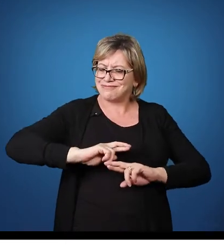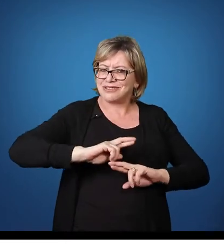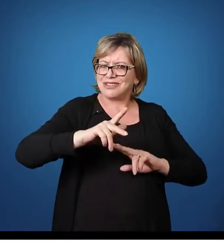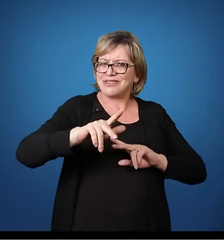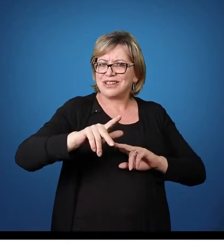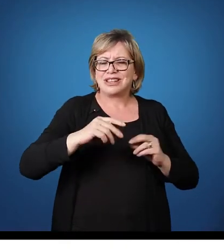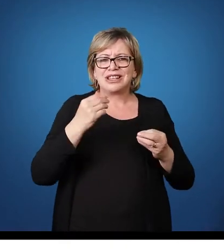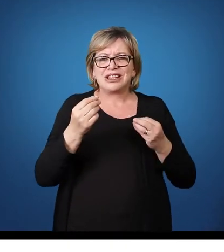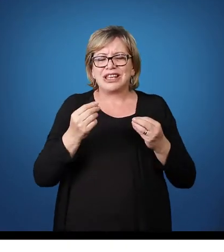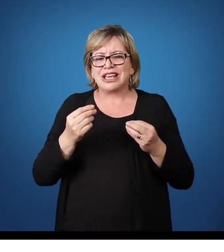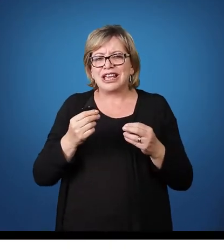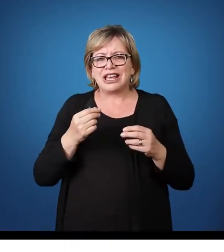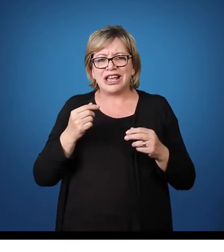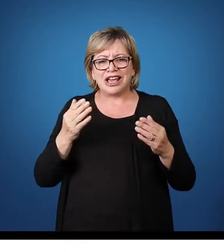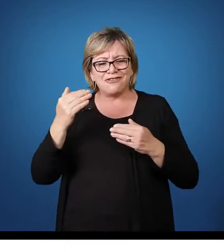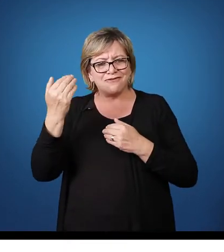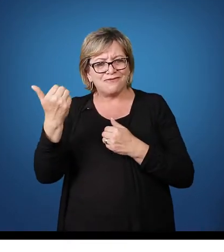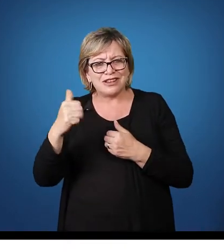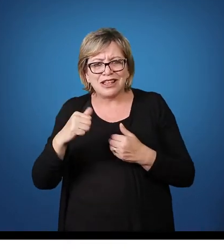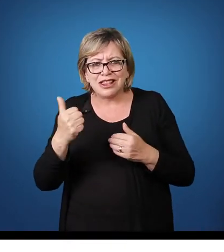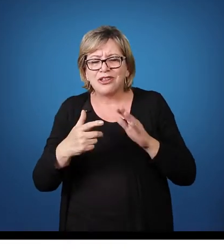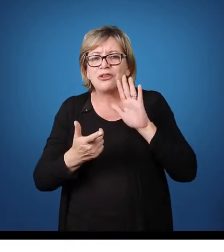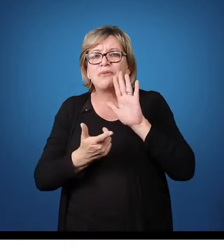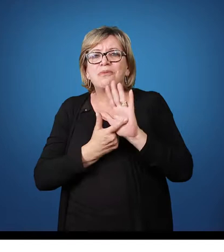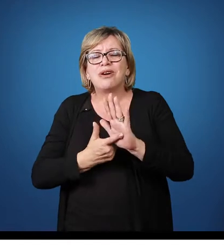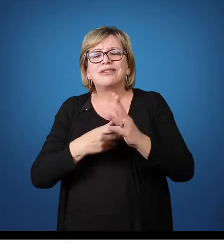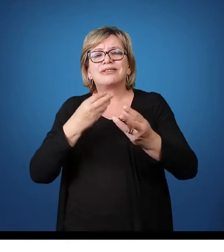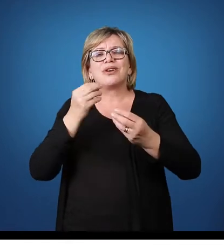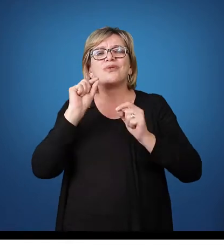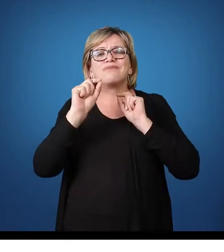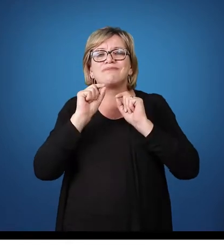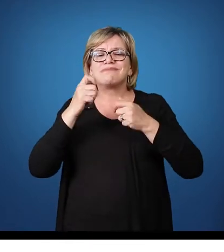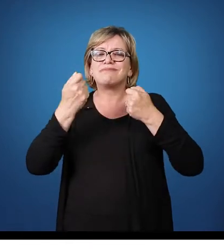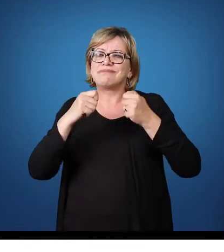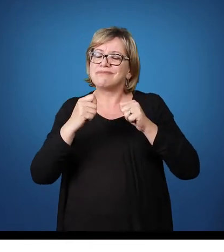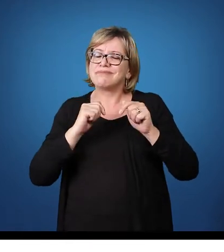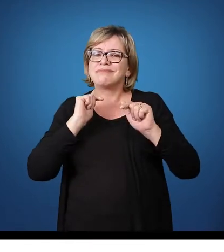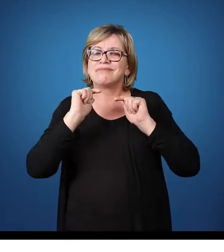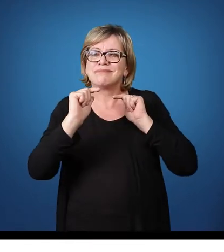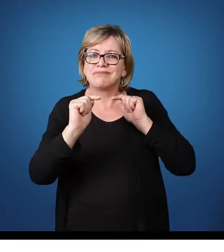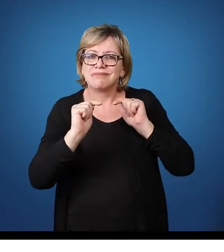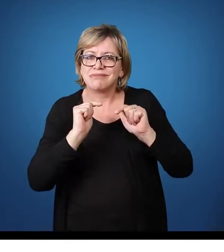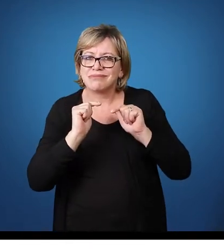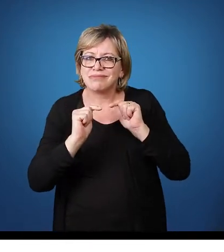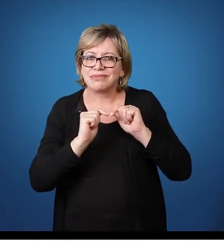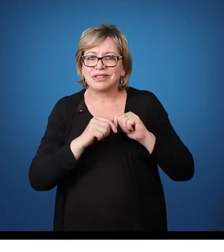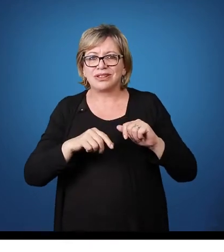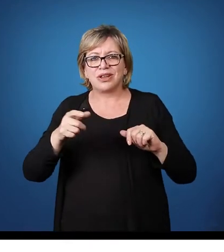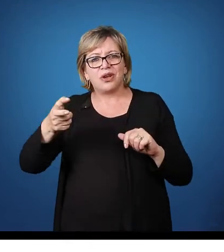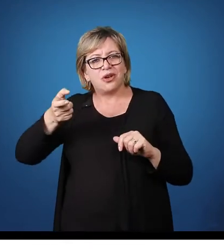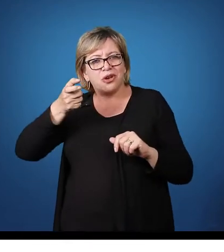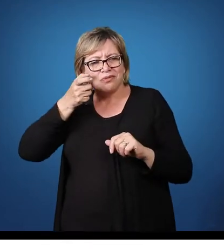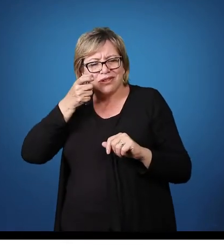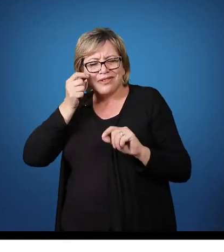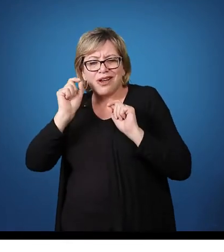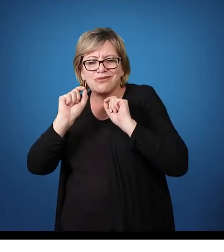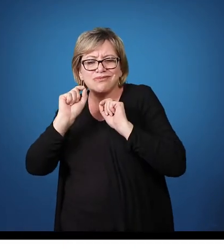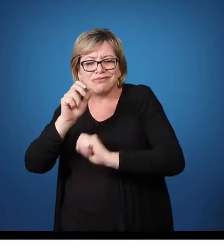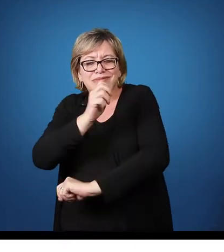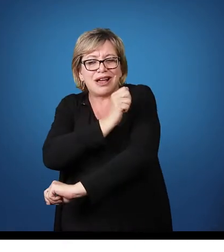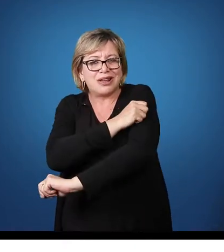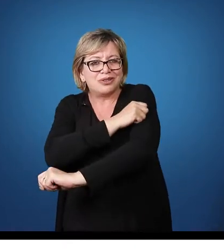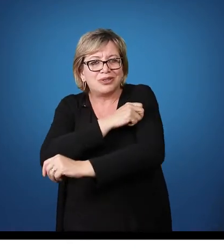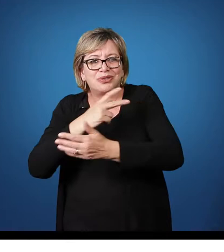nos dá o norte de como ser trabalhado, é observar o chamado erro do aluno,